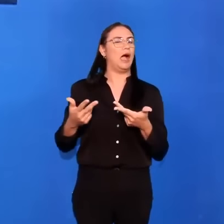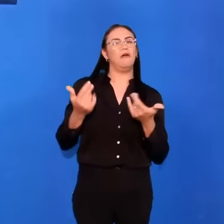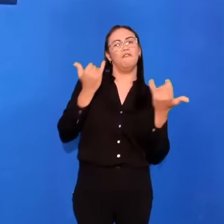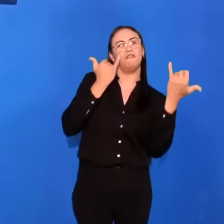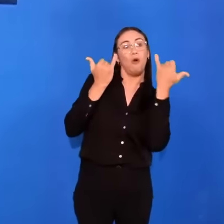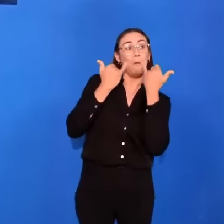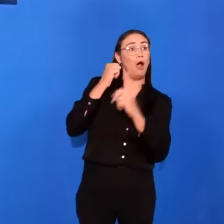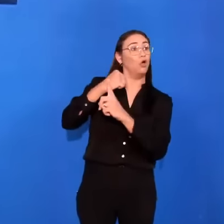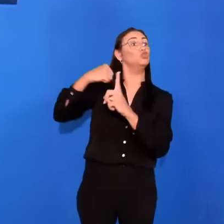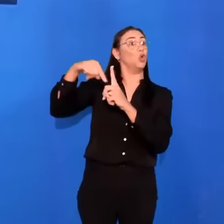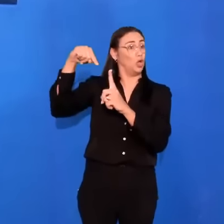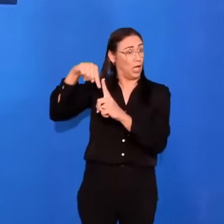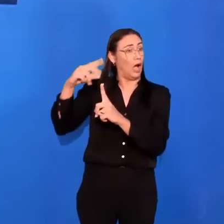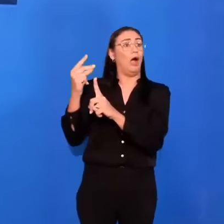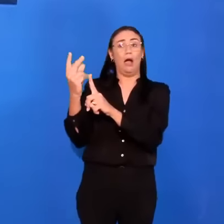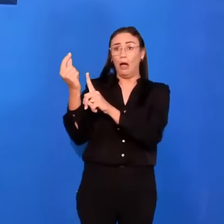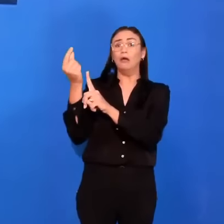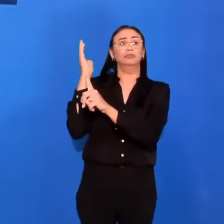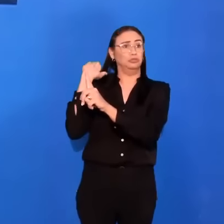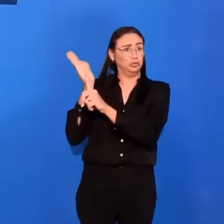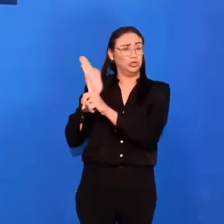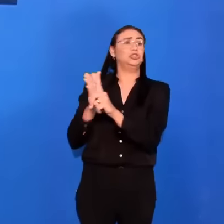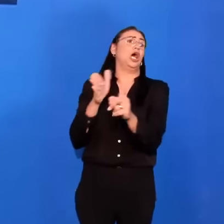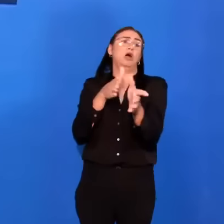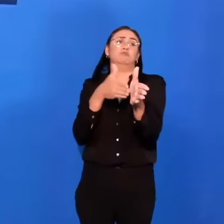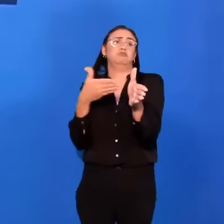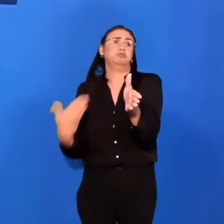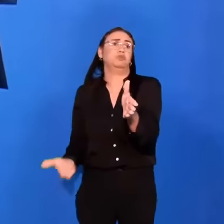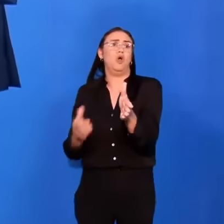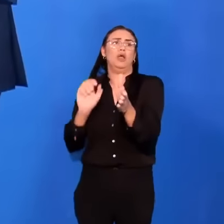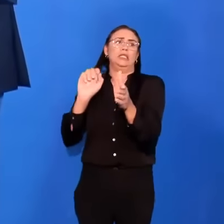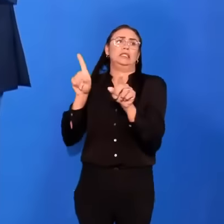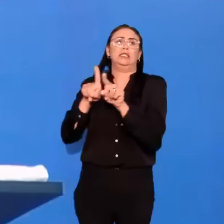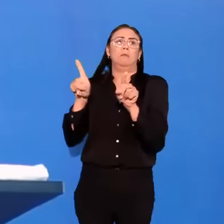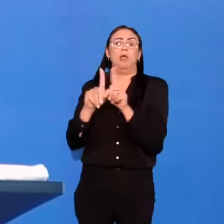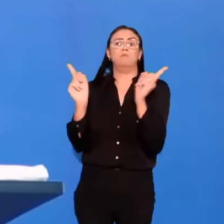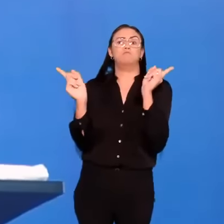desde os primórdios, é pervertida sexualmente.